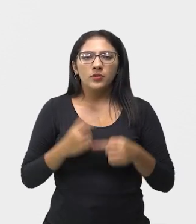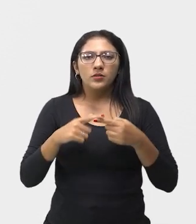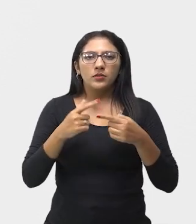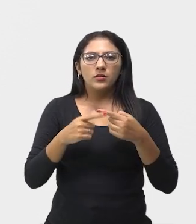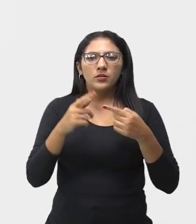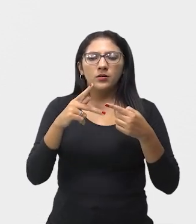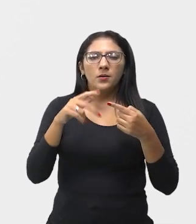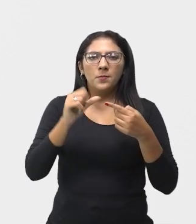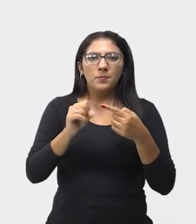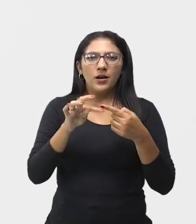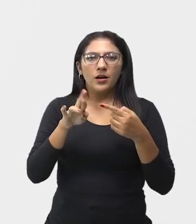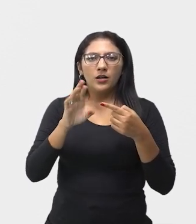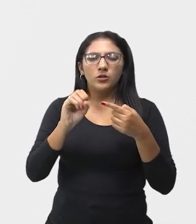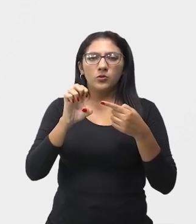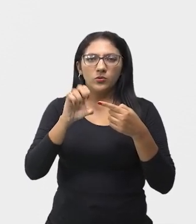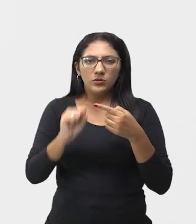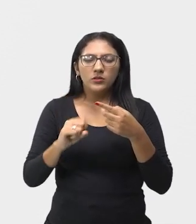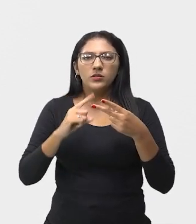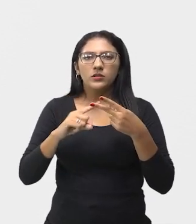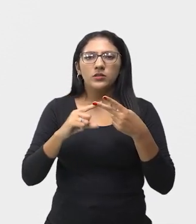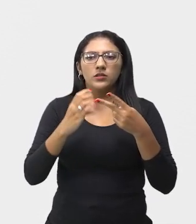patrões e os criados.